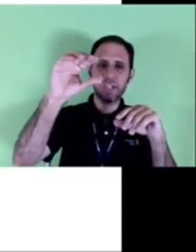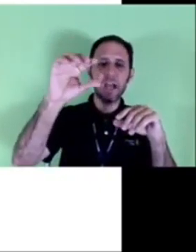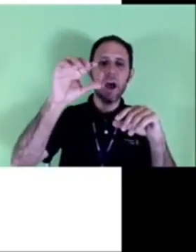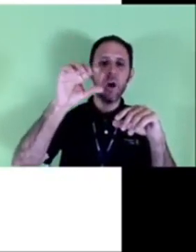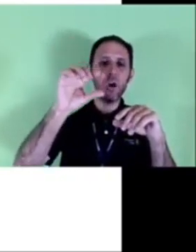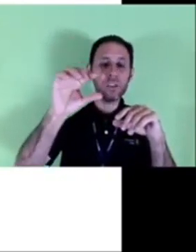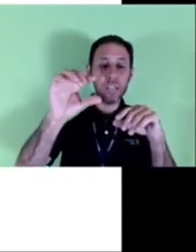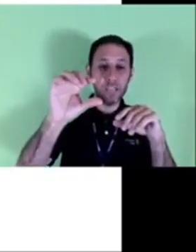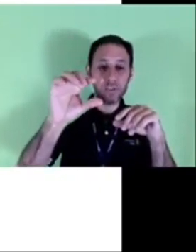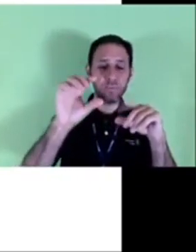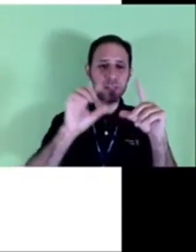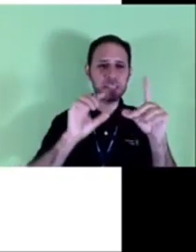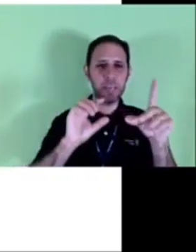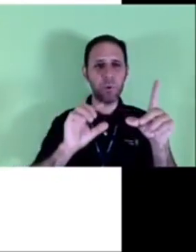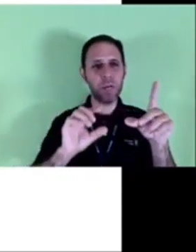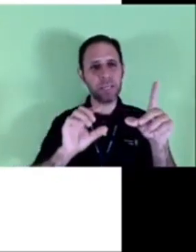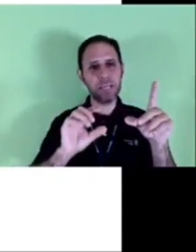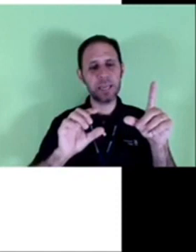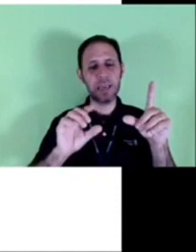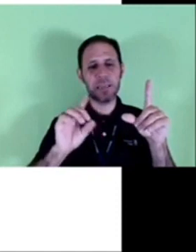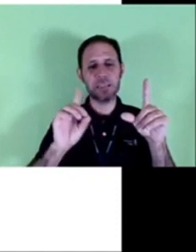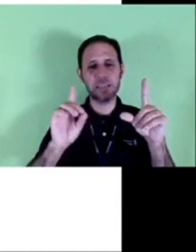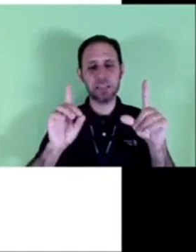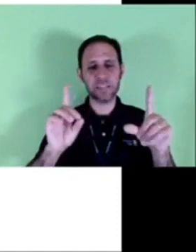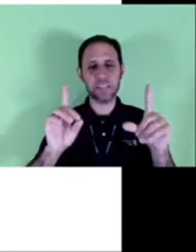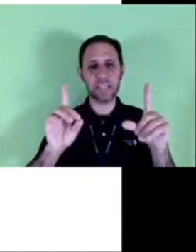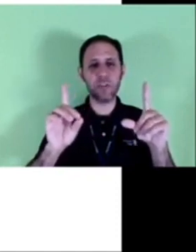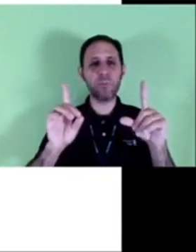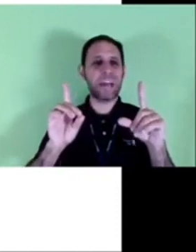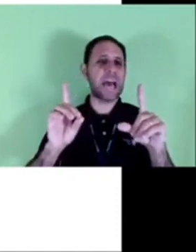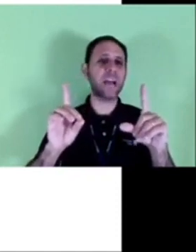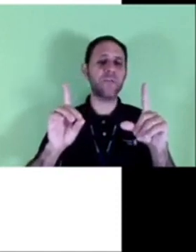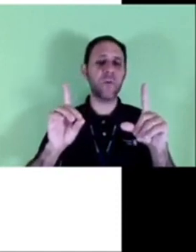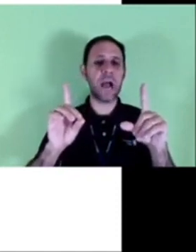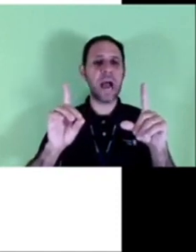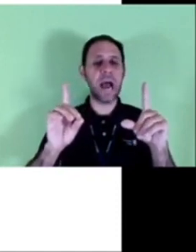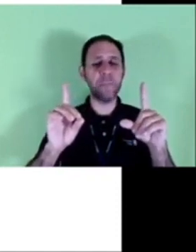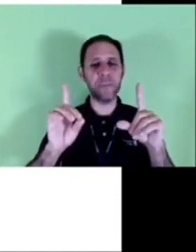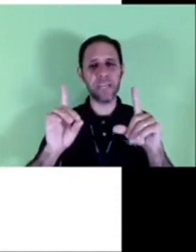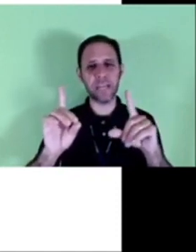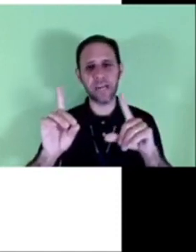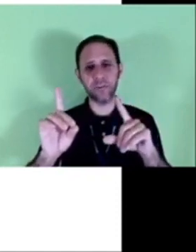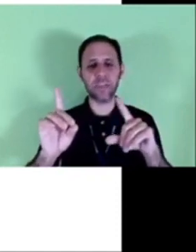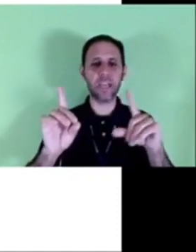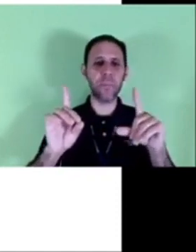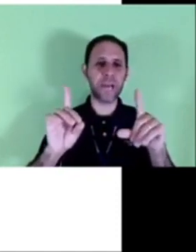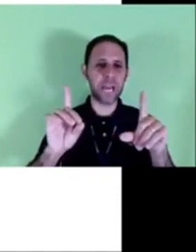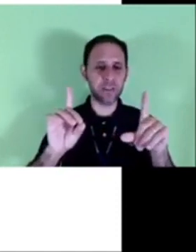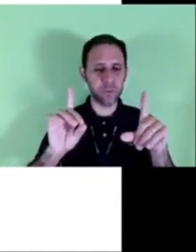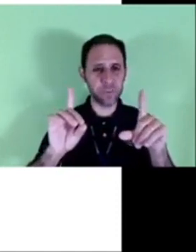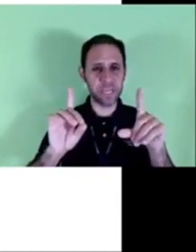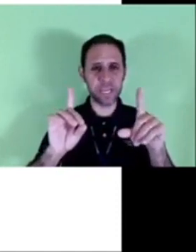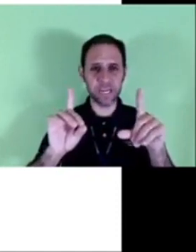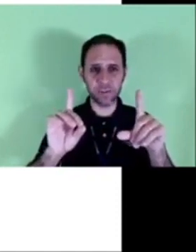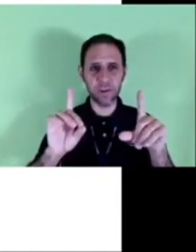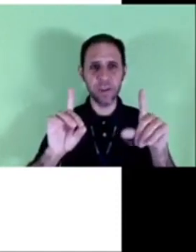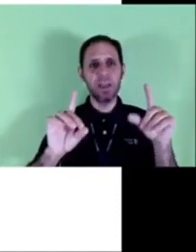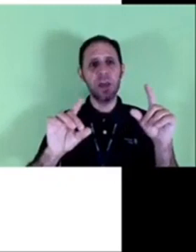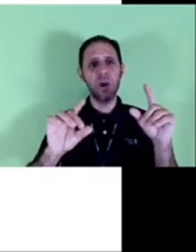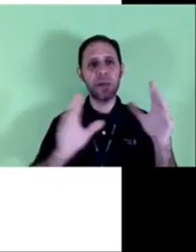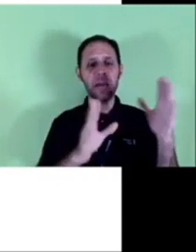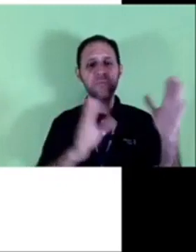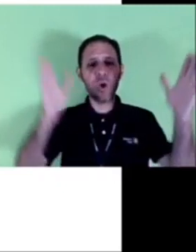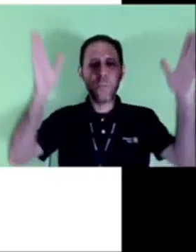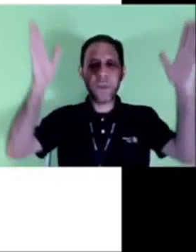se destina o texto percebam aqui que esse texto está no parágrafo americano o é o parágrafo americano